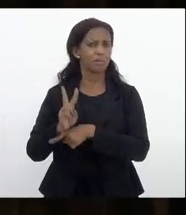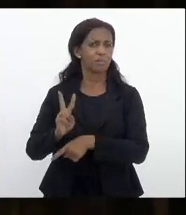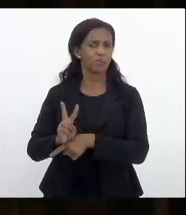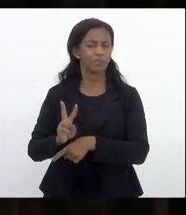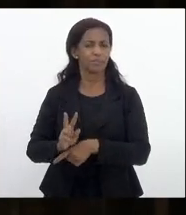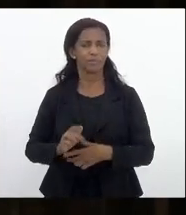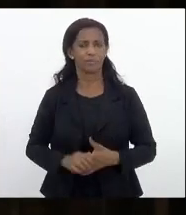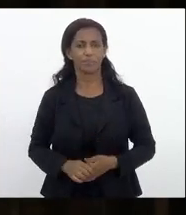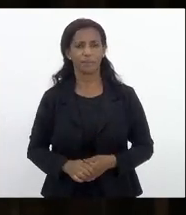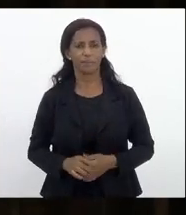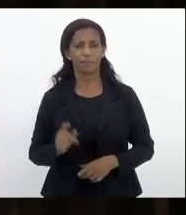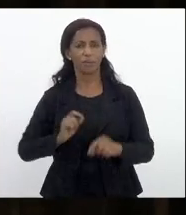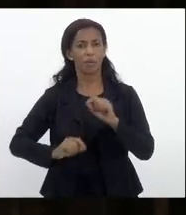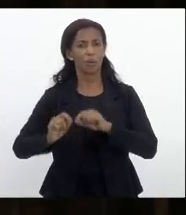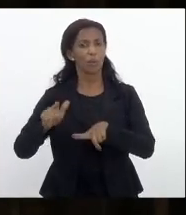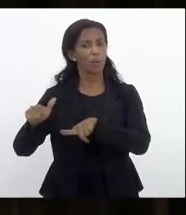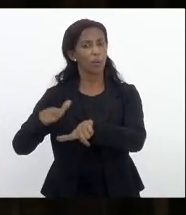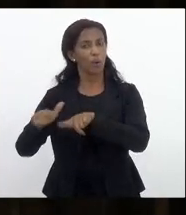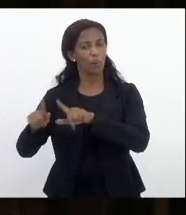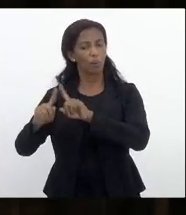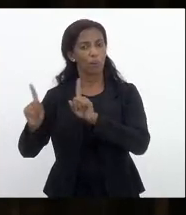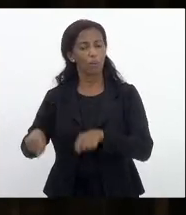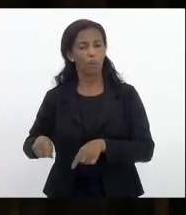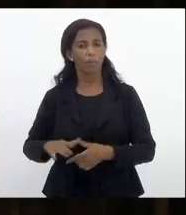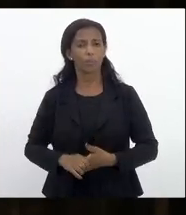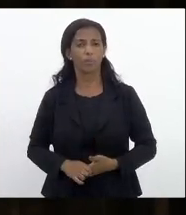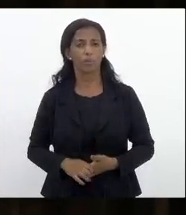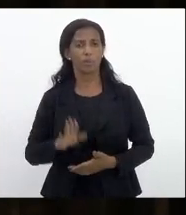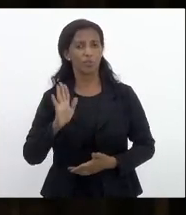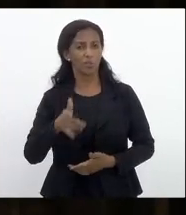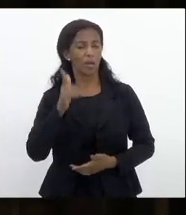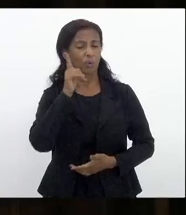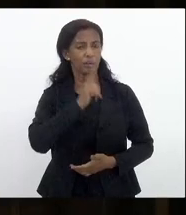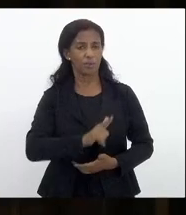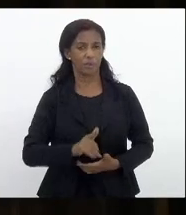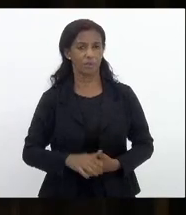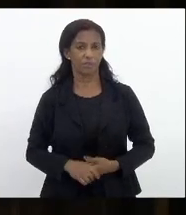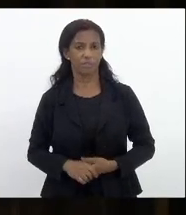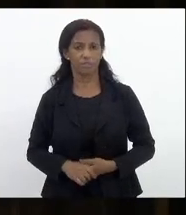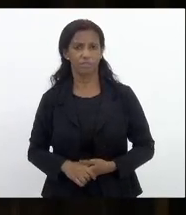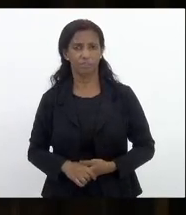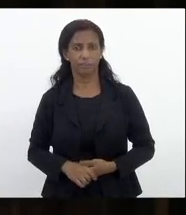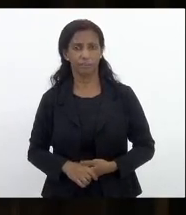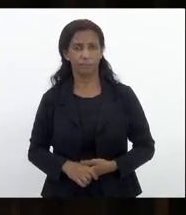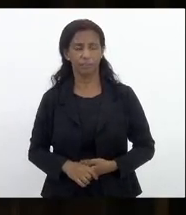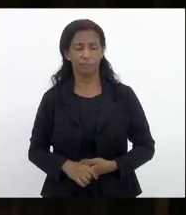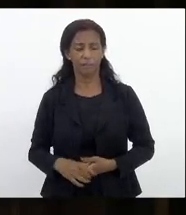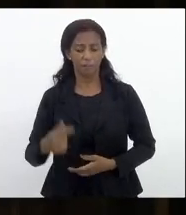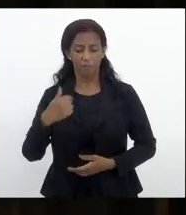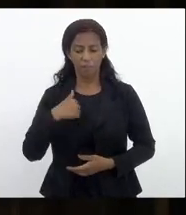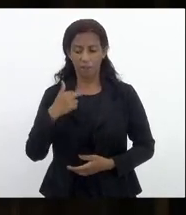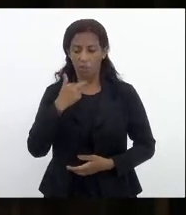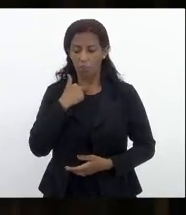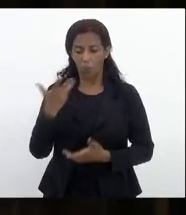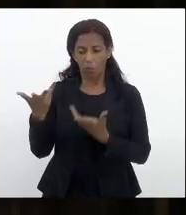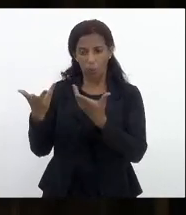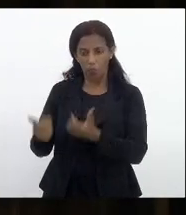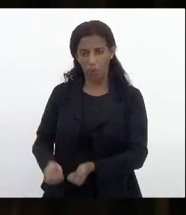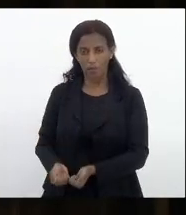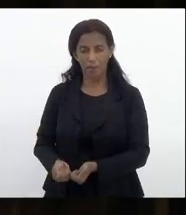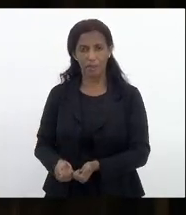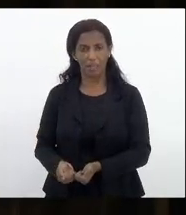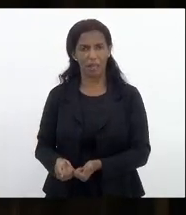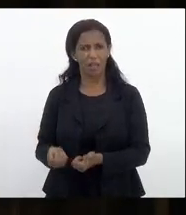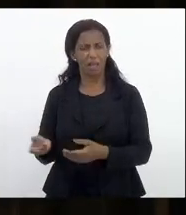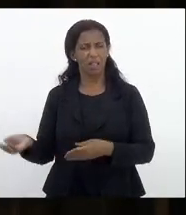o que os servidores públicos já conseguiram mas eu não posso deixar e admitir